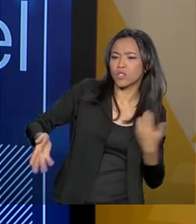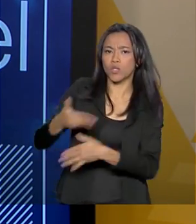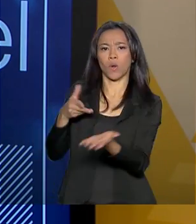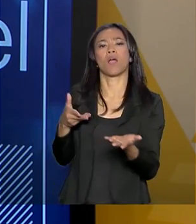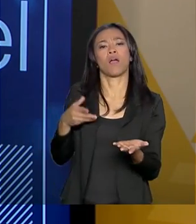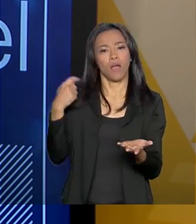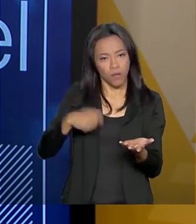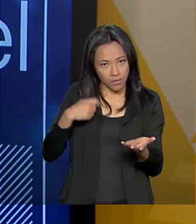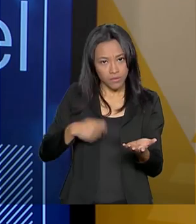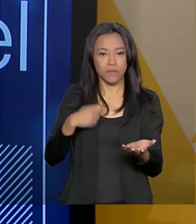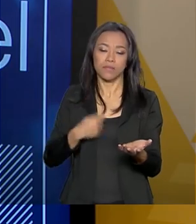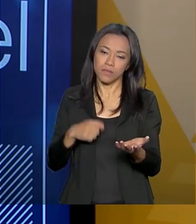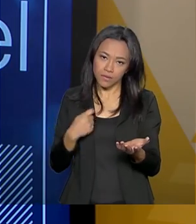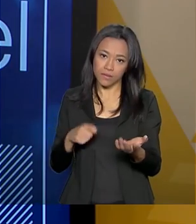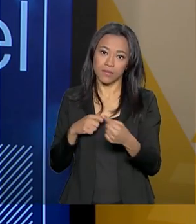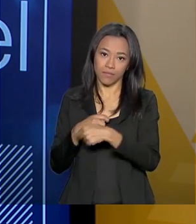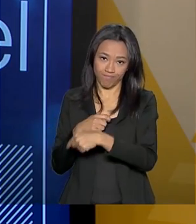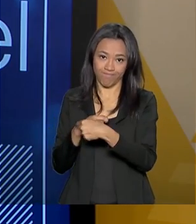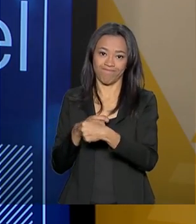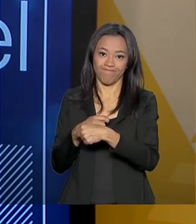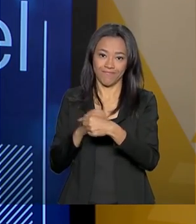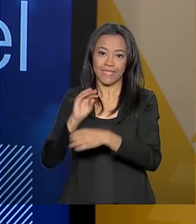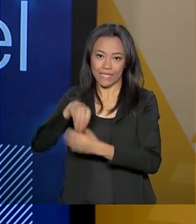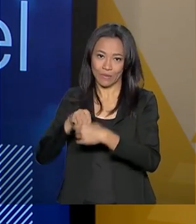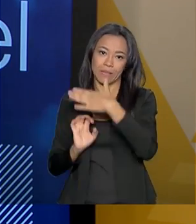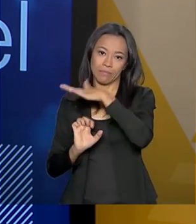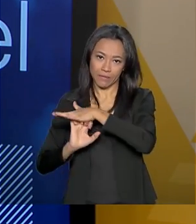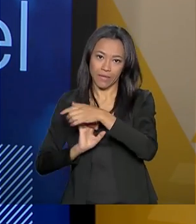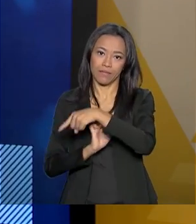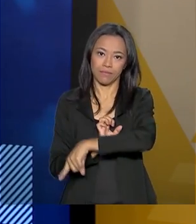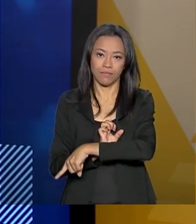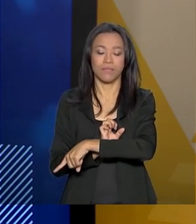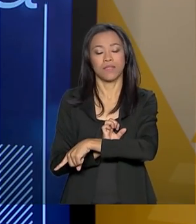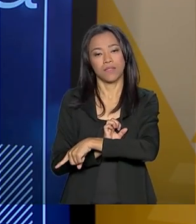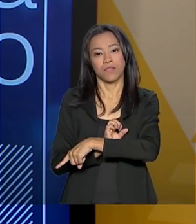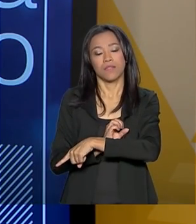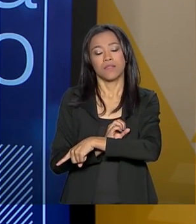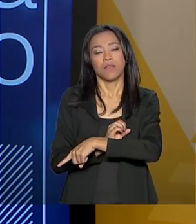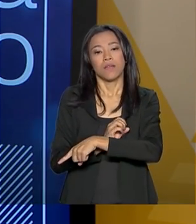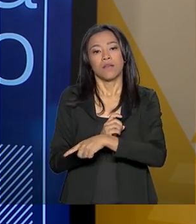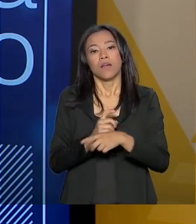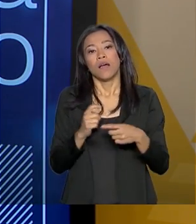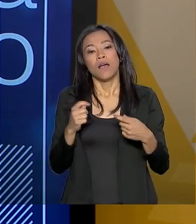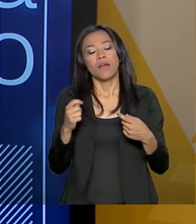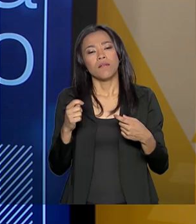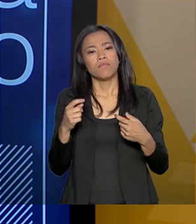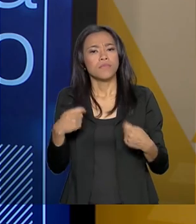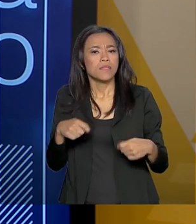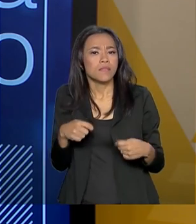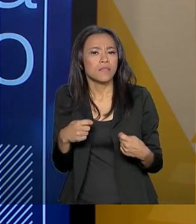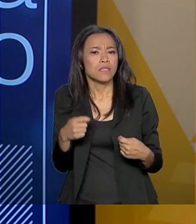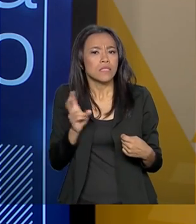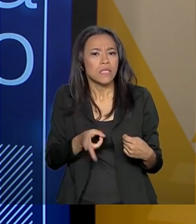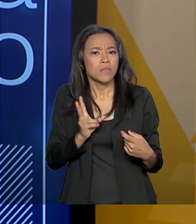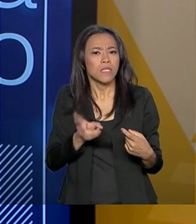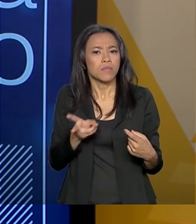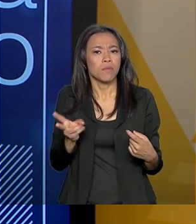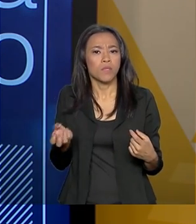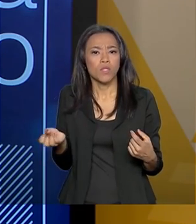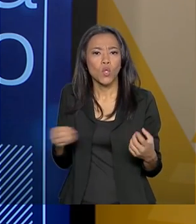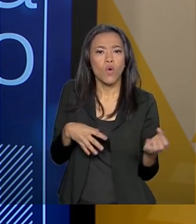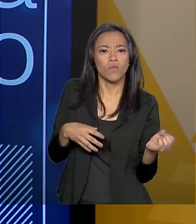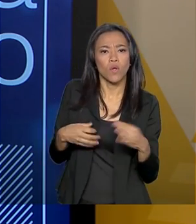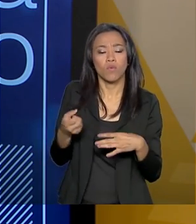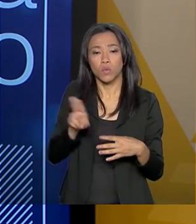Precisamos, os nossos processos precisam de sofrer um processo constante de modernização.